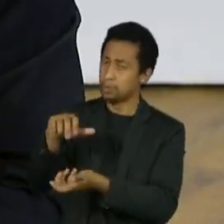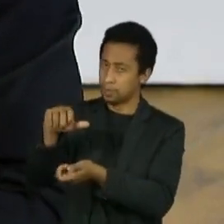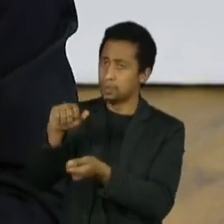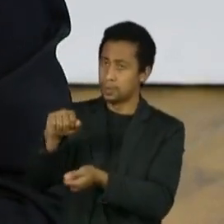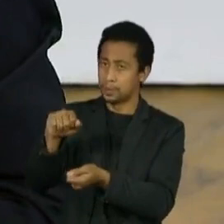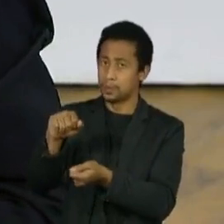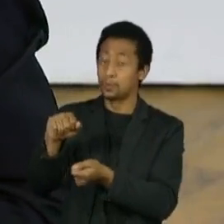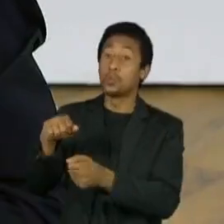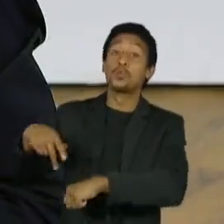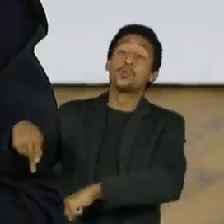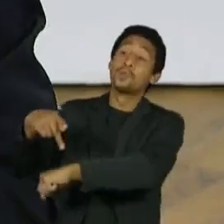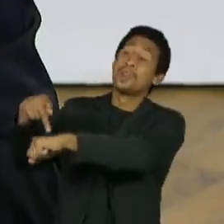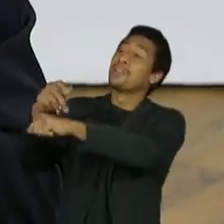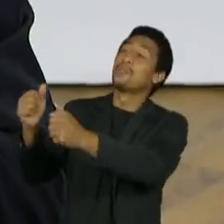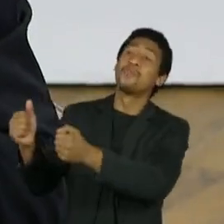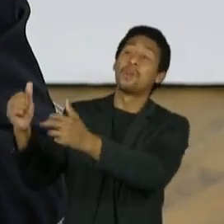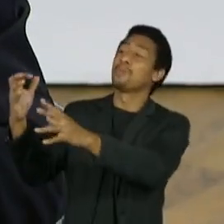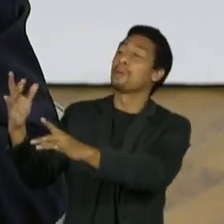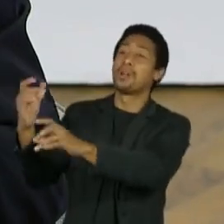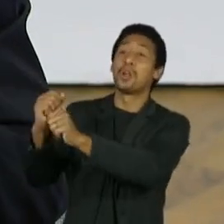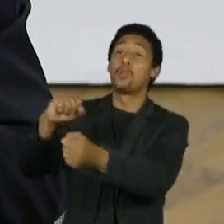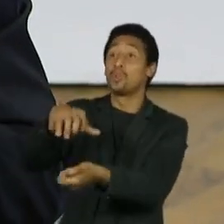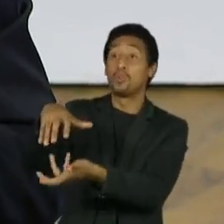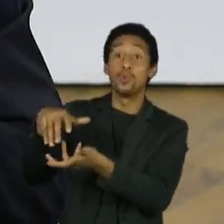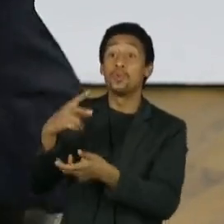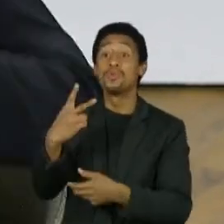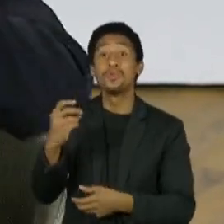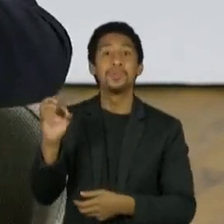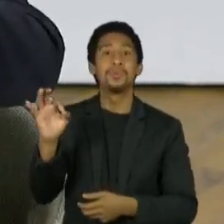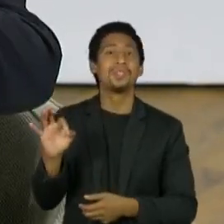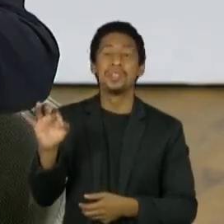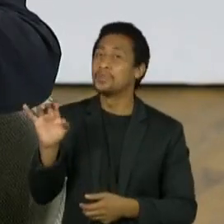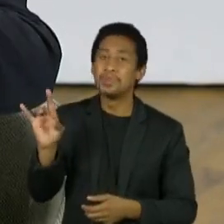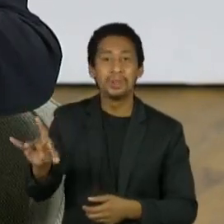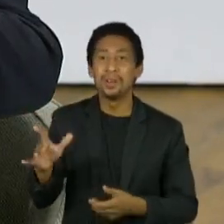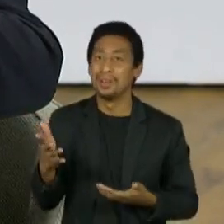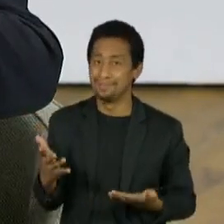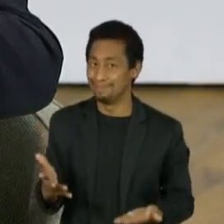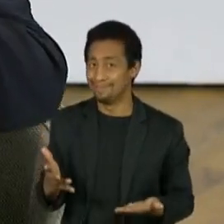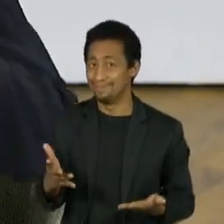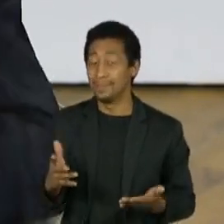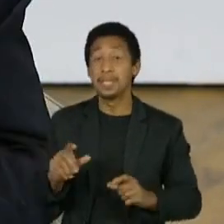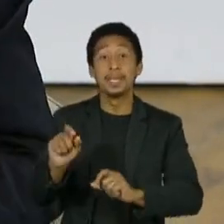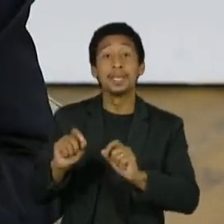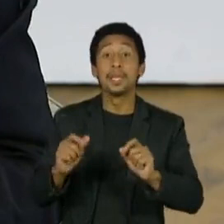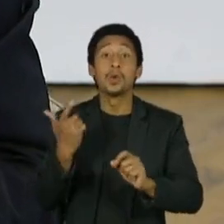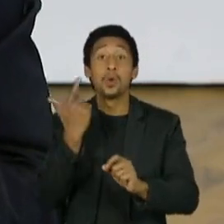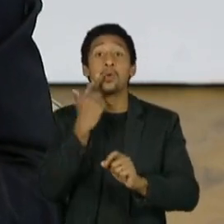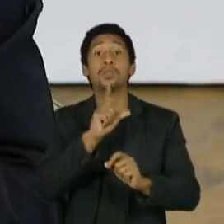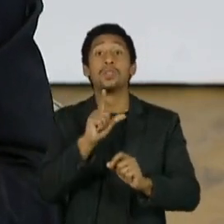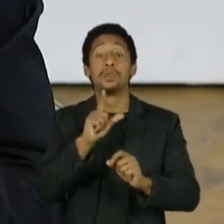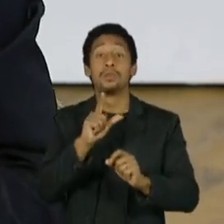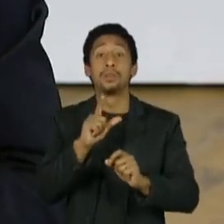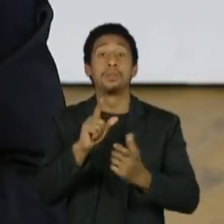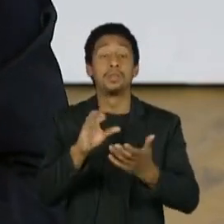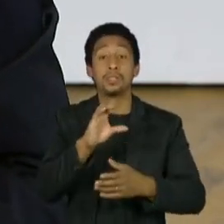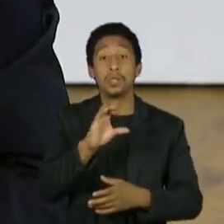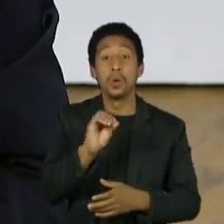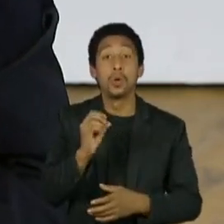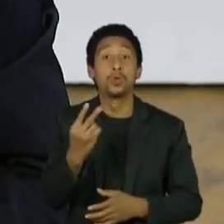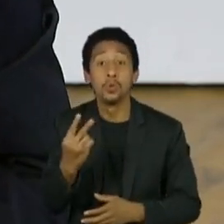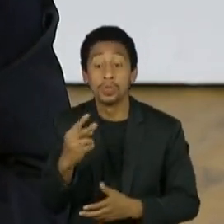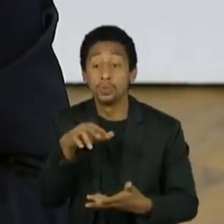mundo, isso é 20%. Essa que a grande diferença. Então, quem vai ser capaz de produzir esse hidrogênio é quem tem essa capacidade de